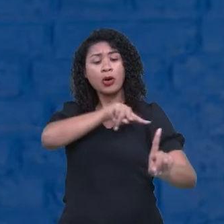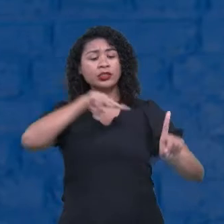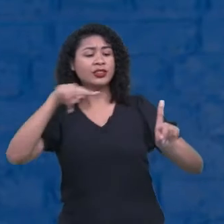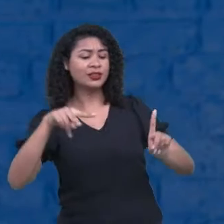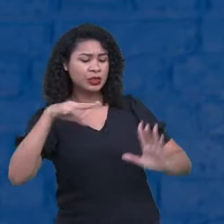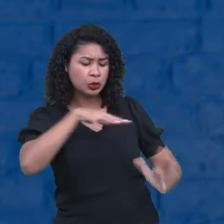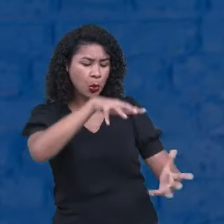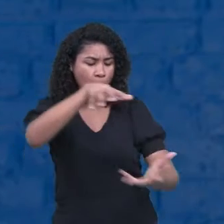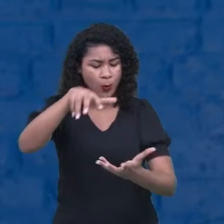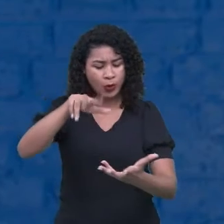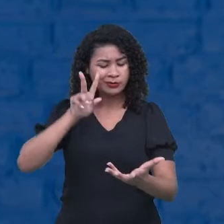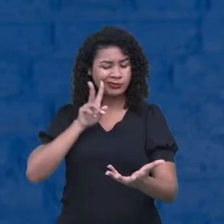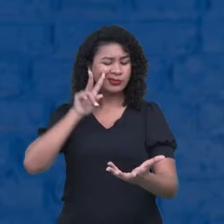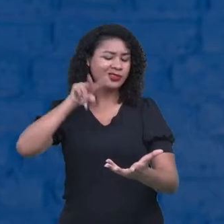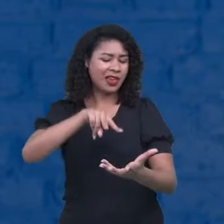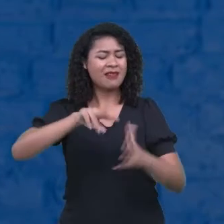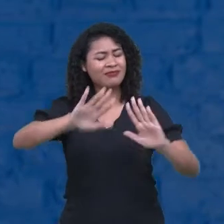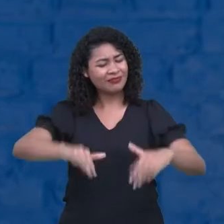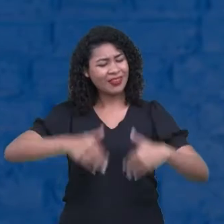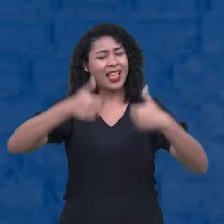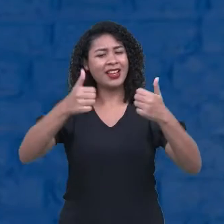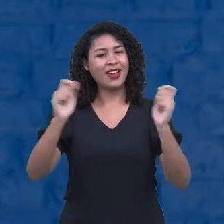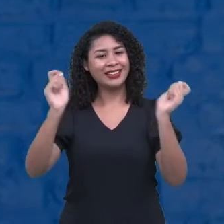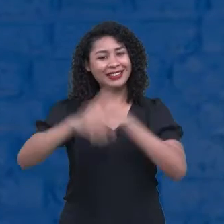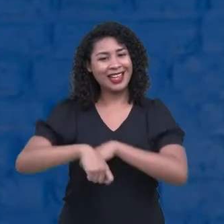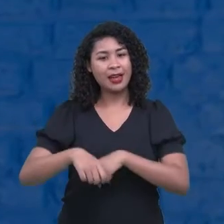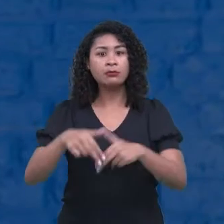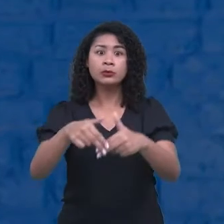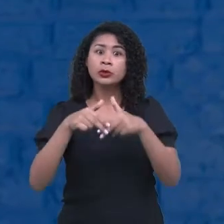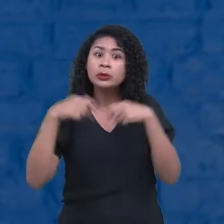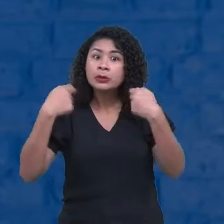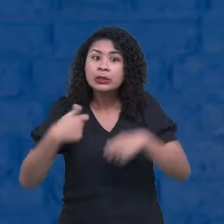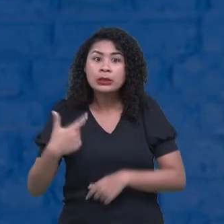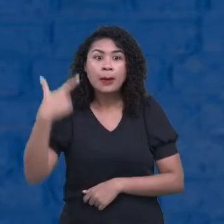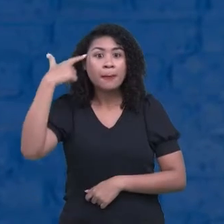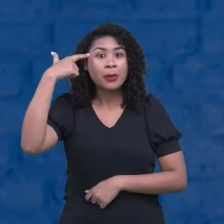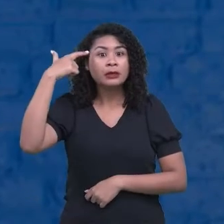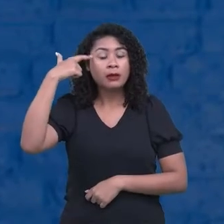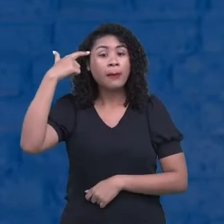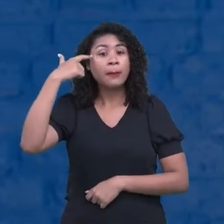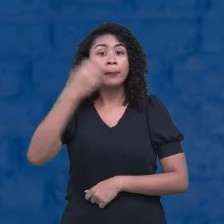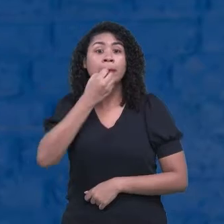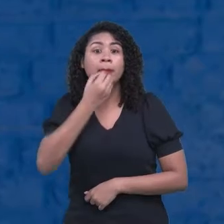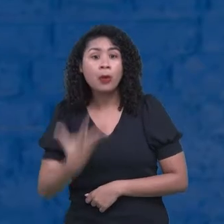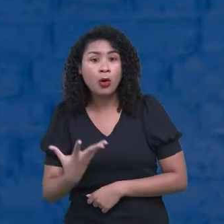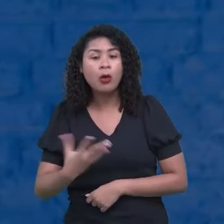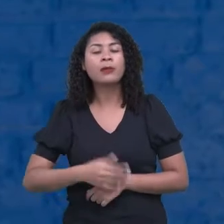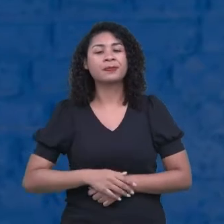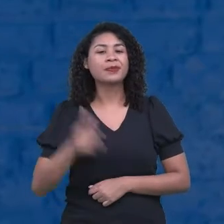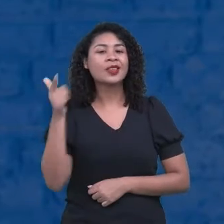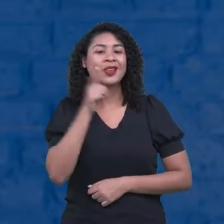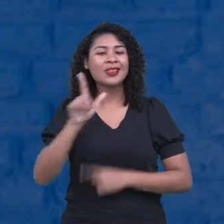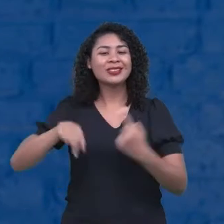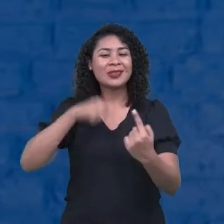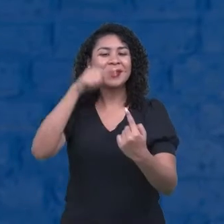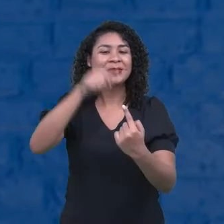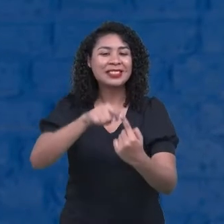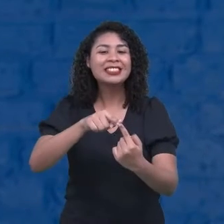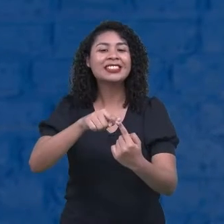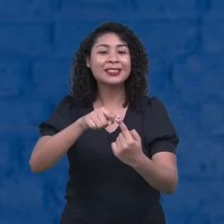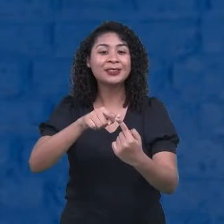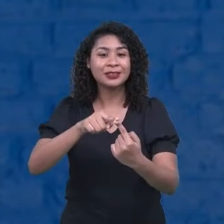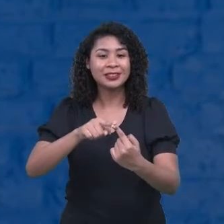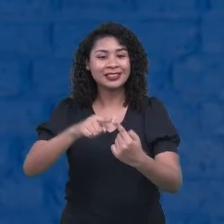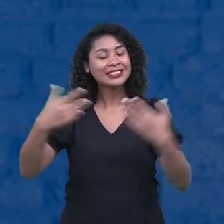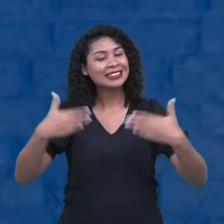Projetar o seu projeto de vida, não é? Então, chegar aonde você quer. Porque com alegria você vê o mundo com